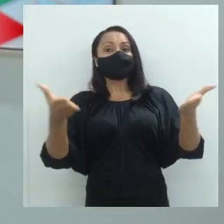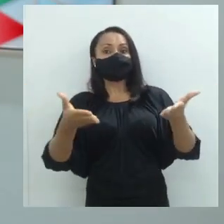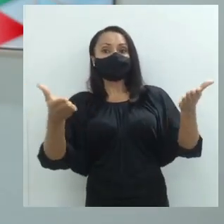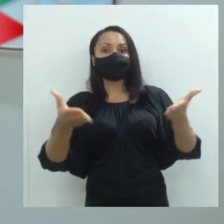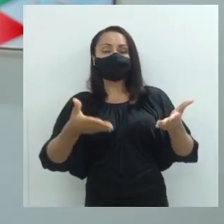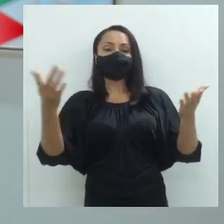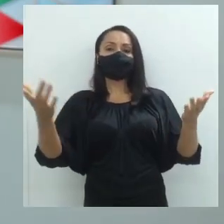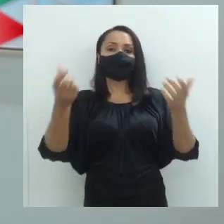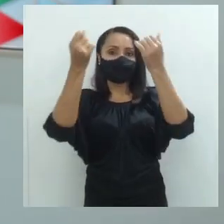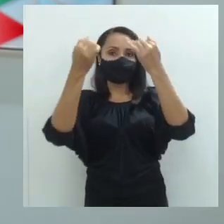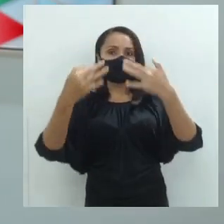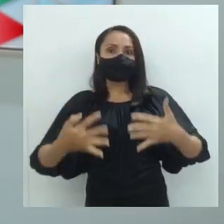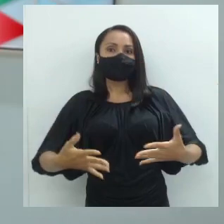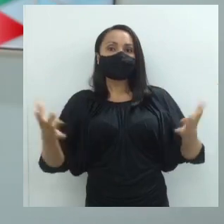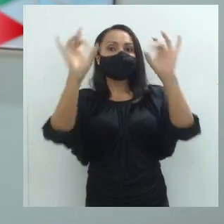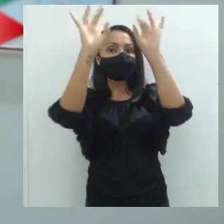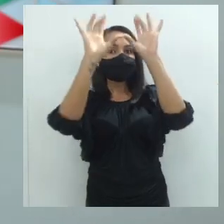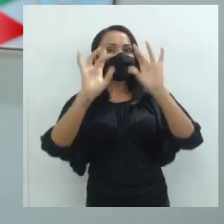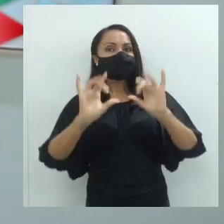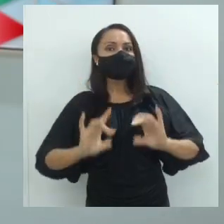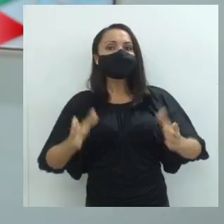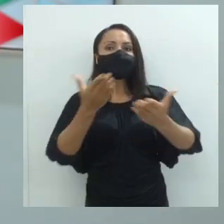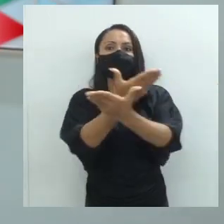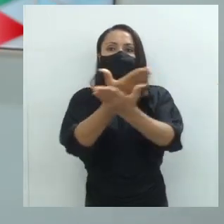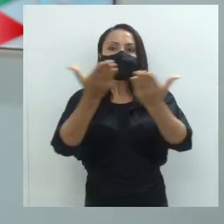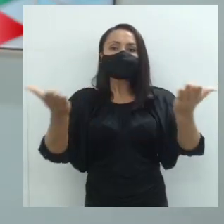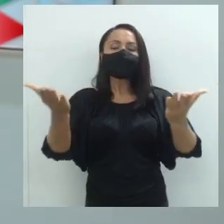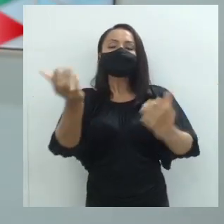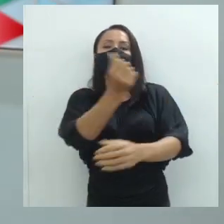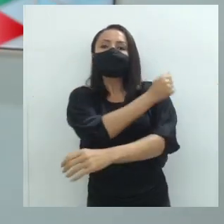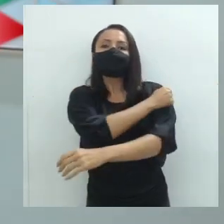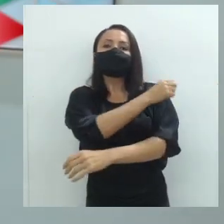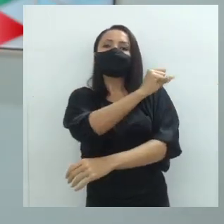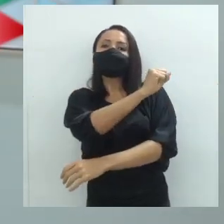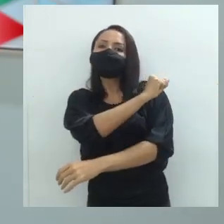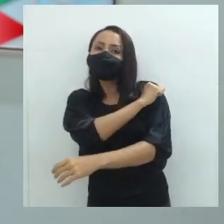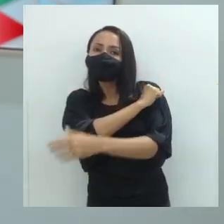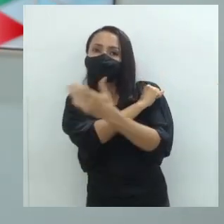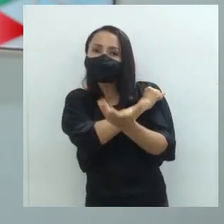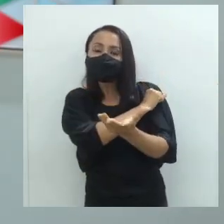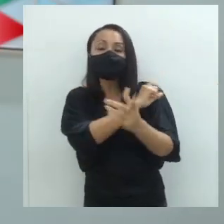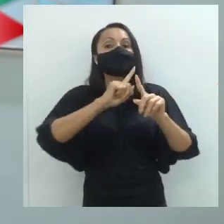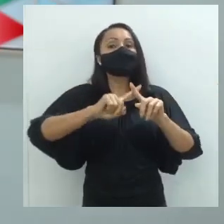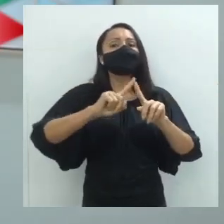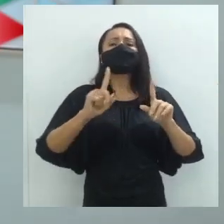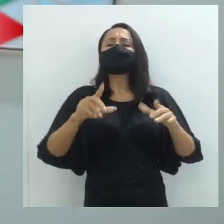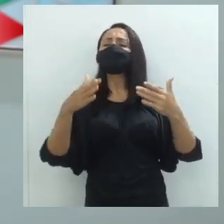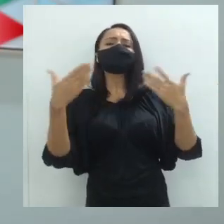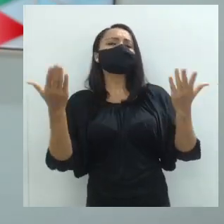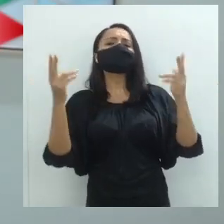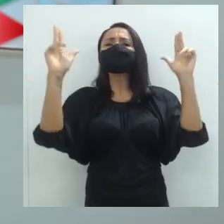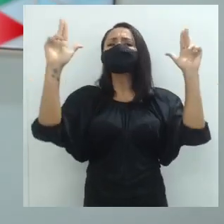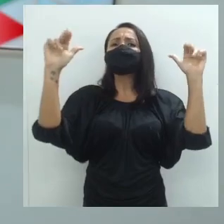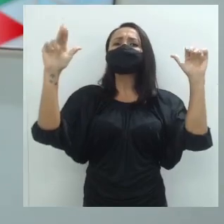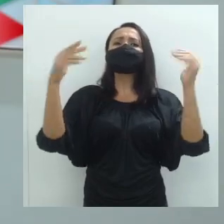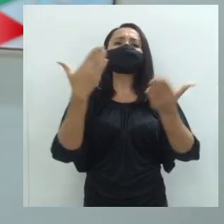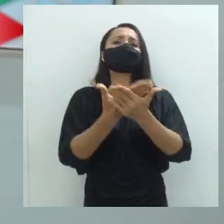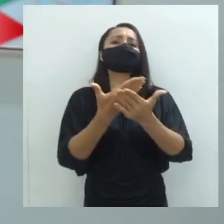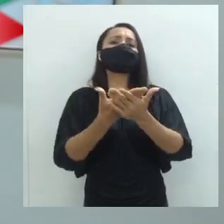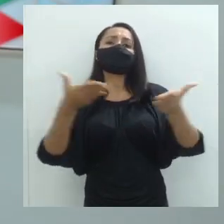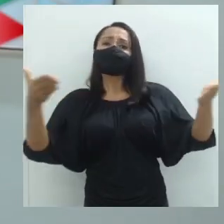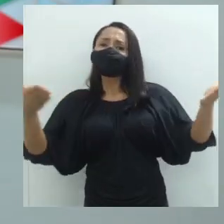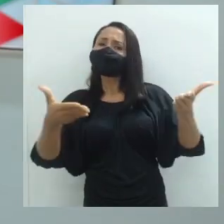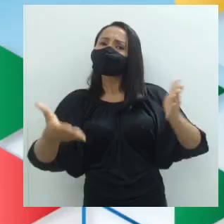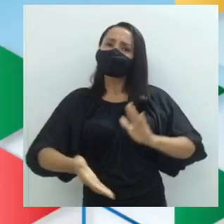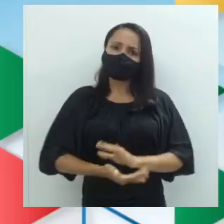venho falar especialmente para você estudante do oitavo ano, mas qual será o tema da nossa